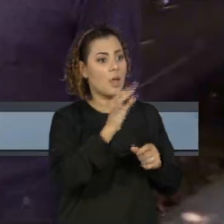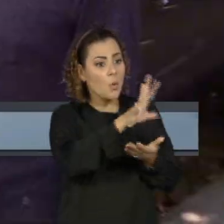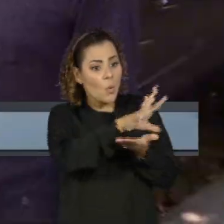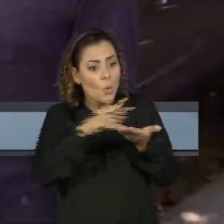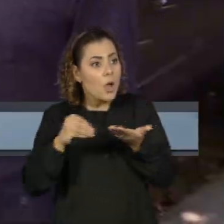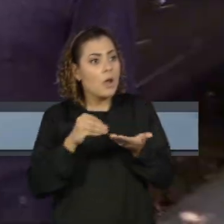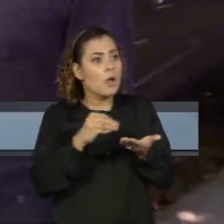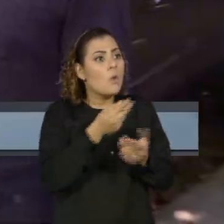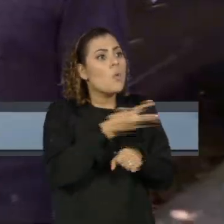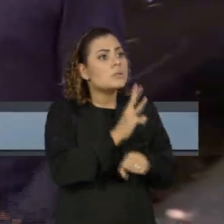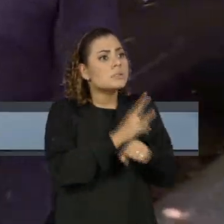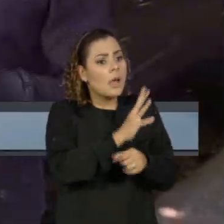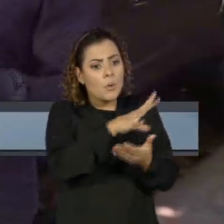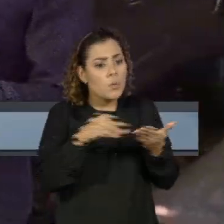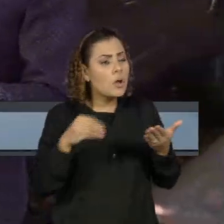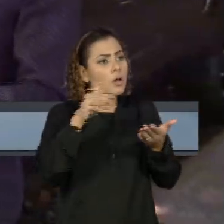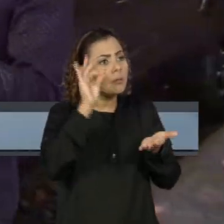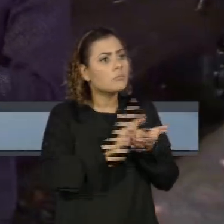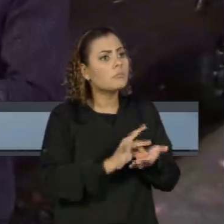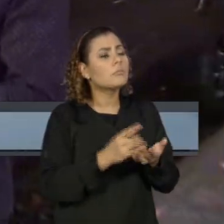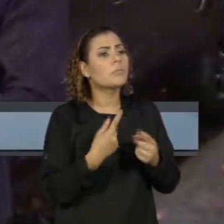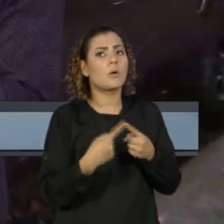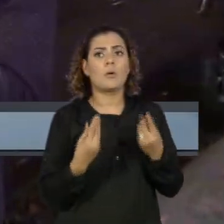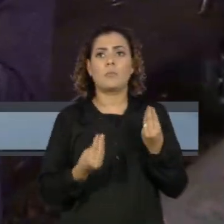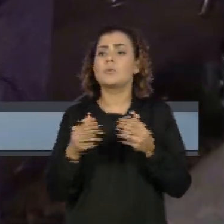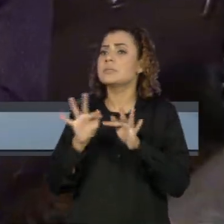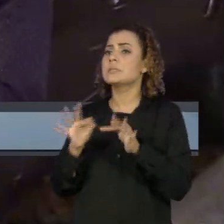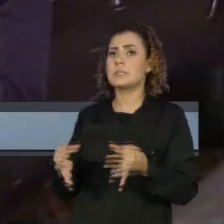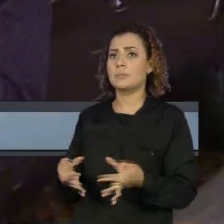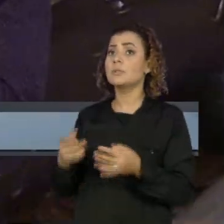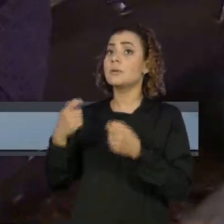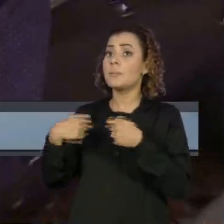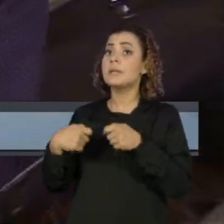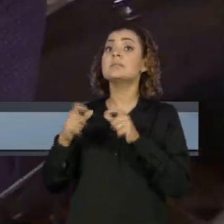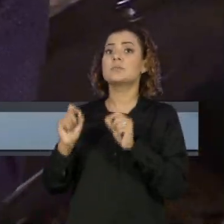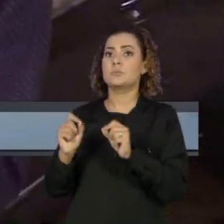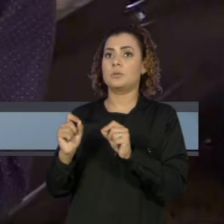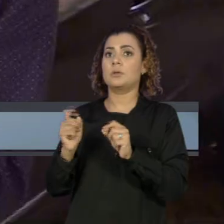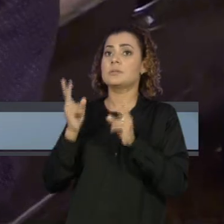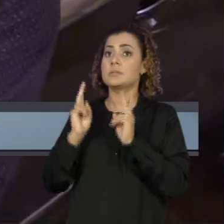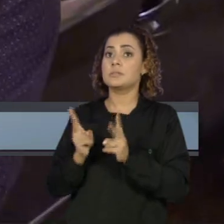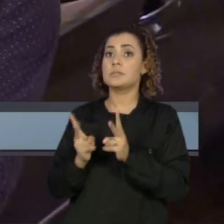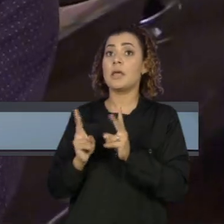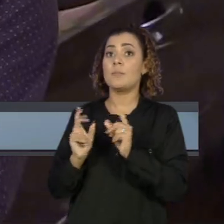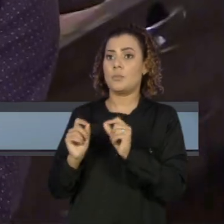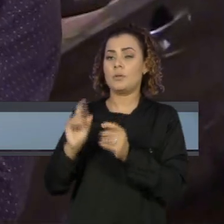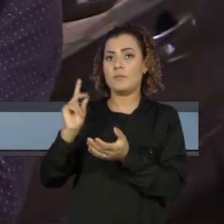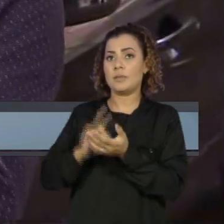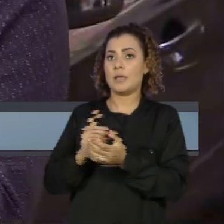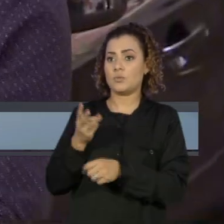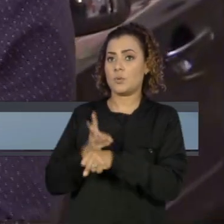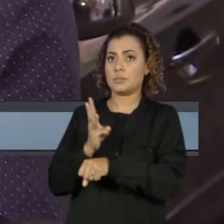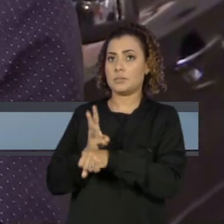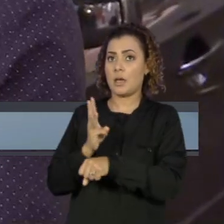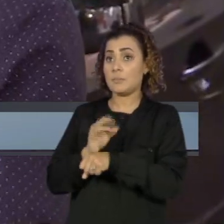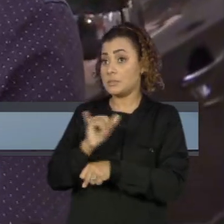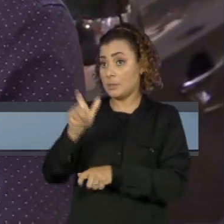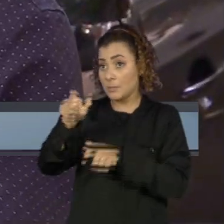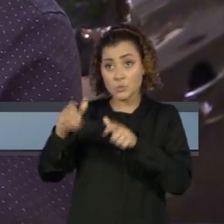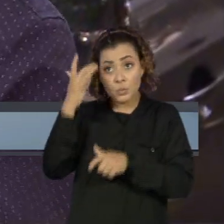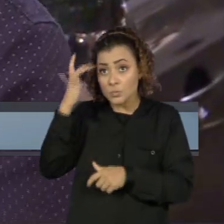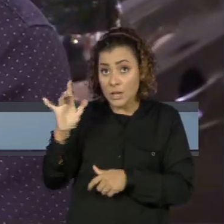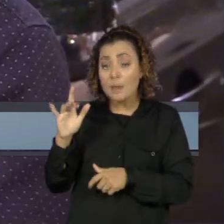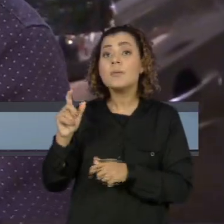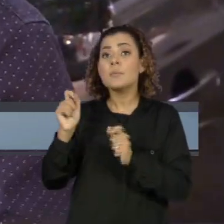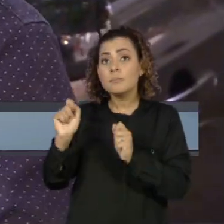WhatsApp e como que isso acontece? A recomendação é simples. Configure um duplo fator de autenticação no WhatsApp. Se as pessoas não sabem o é